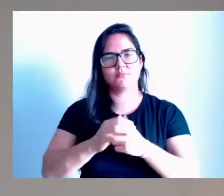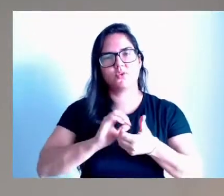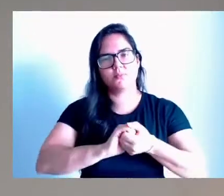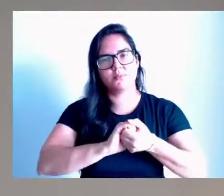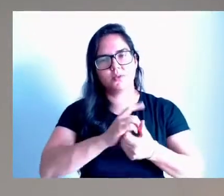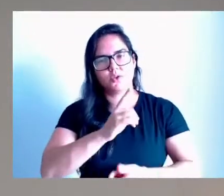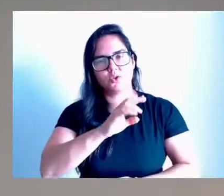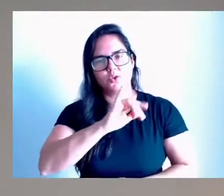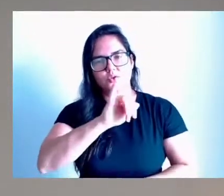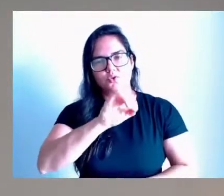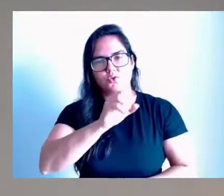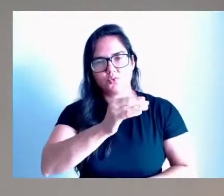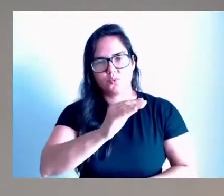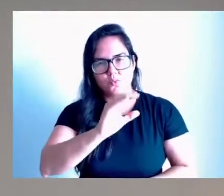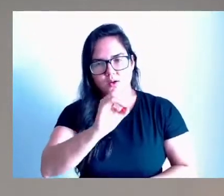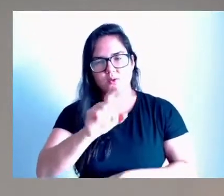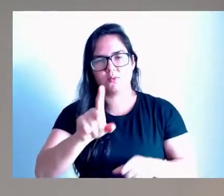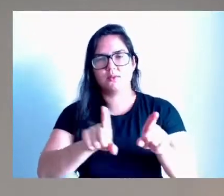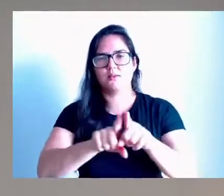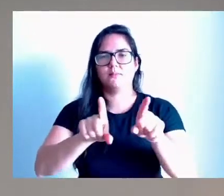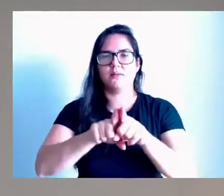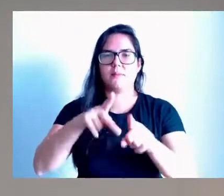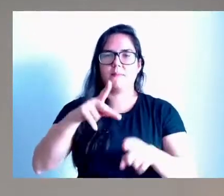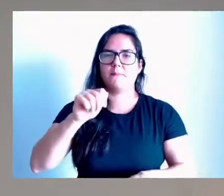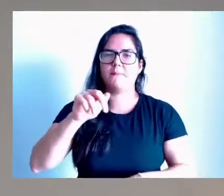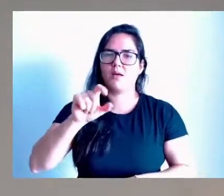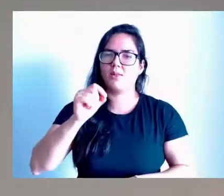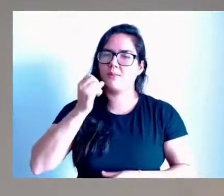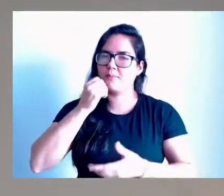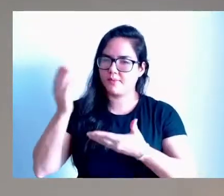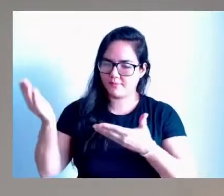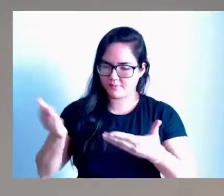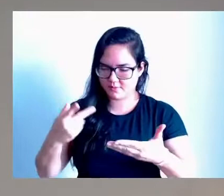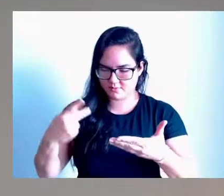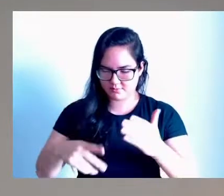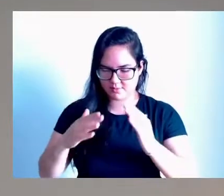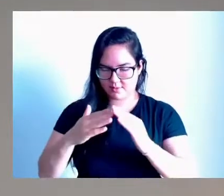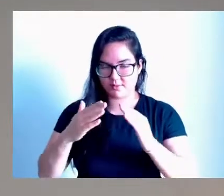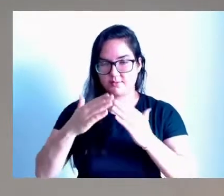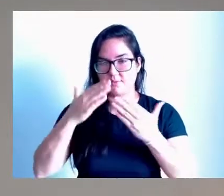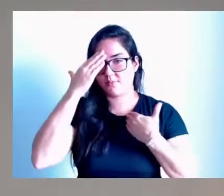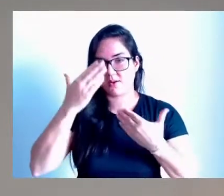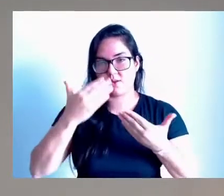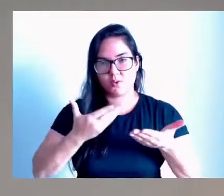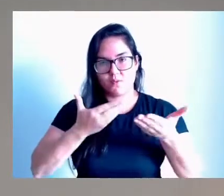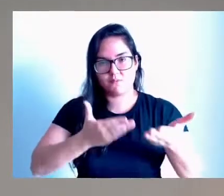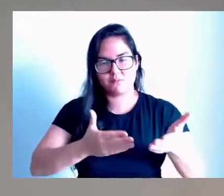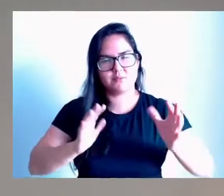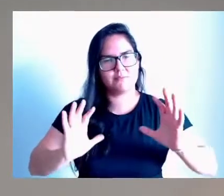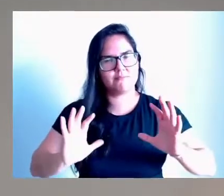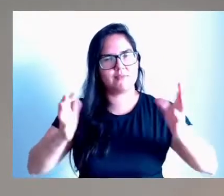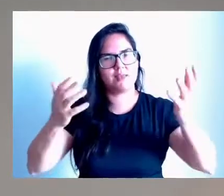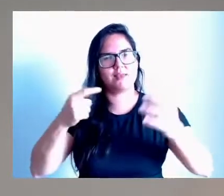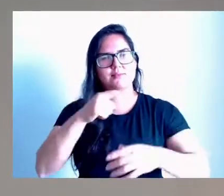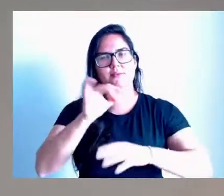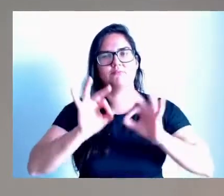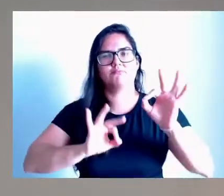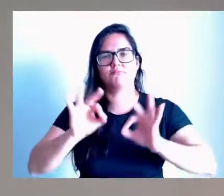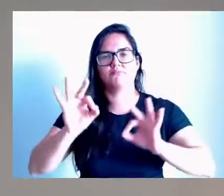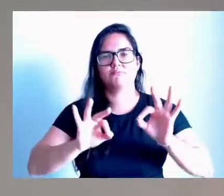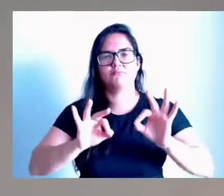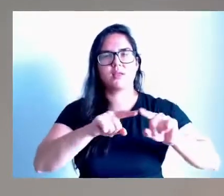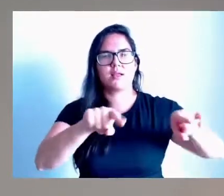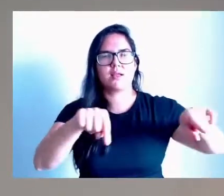o Jair, o Paulo Baga. Seja bem-vindo a esta casa, Paulo. Obrigado pelo convite, pela grande festa que você proporcionou lá no Campo do Biguá,